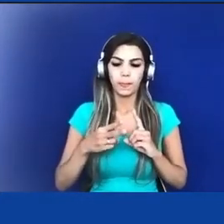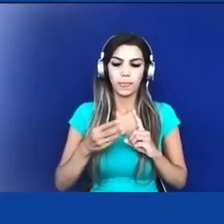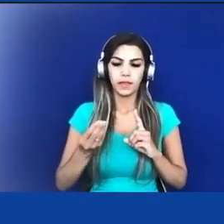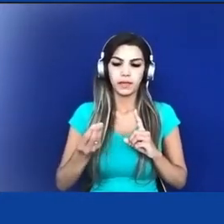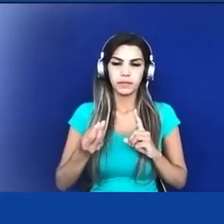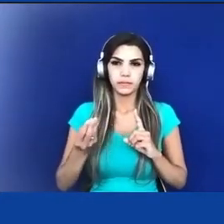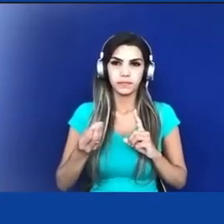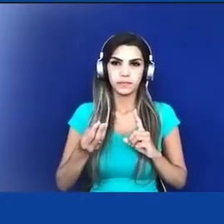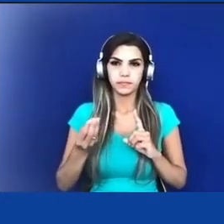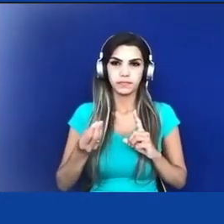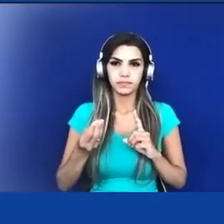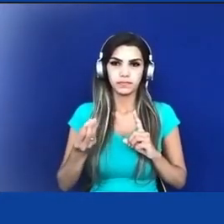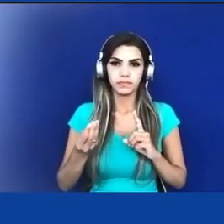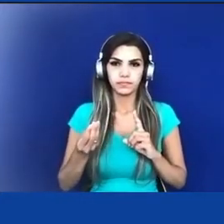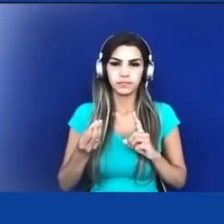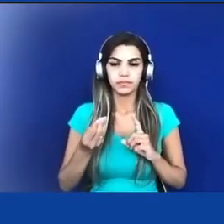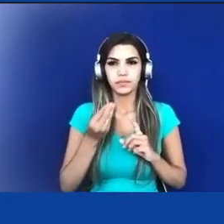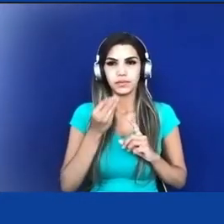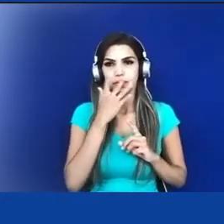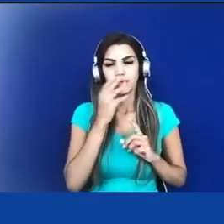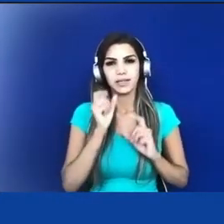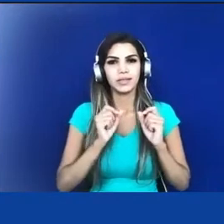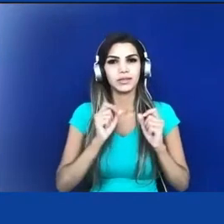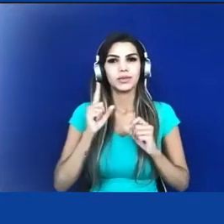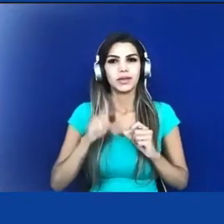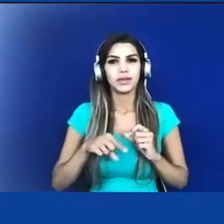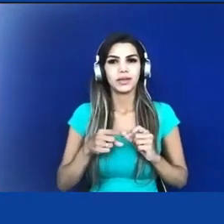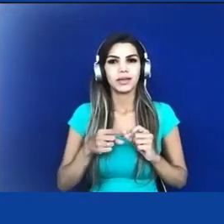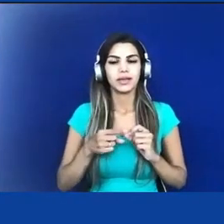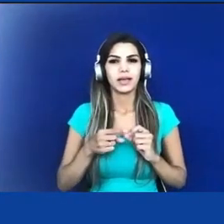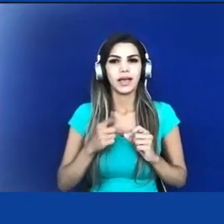torta, validar a posição que nos opriu.